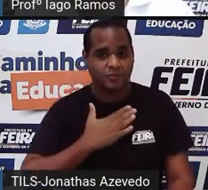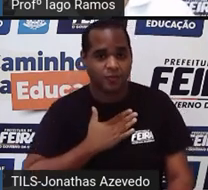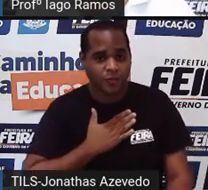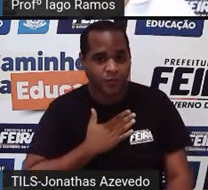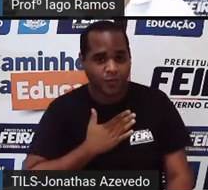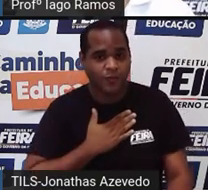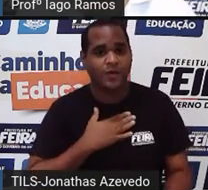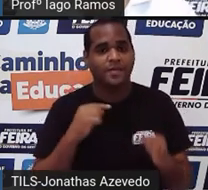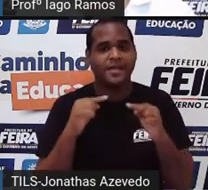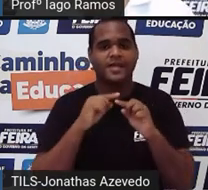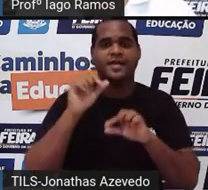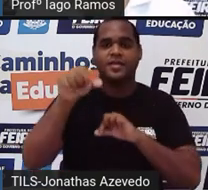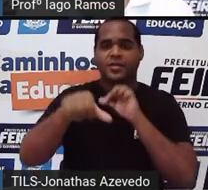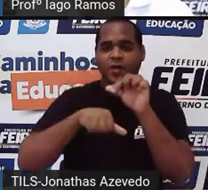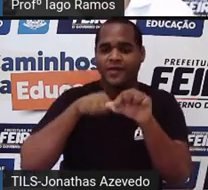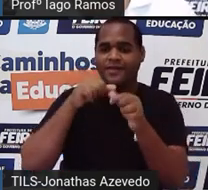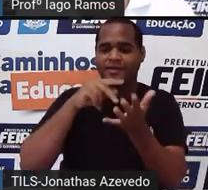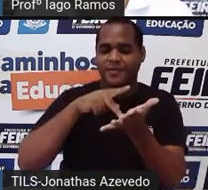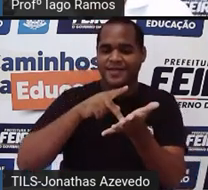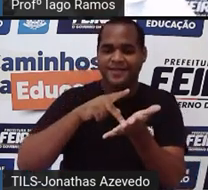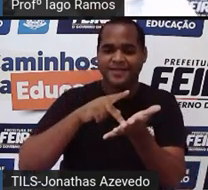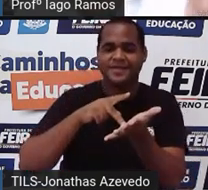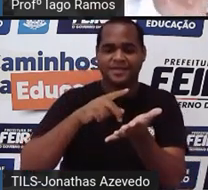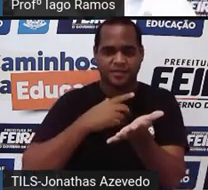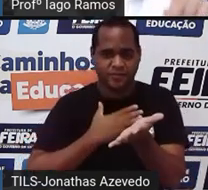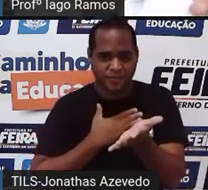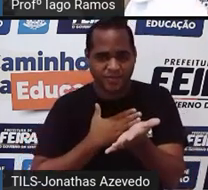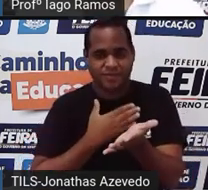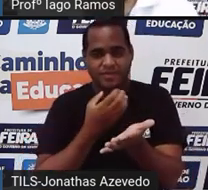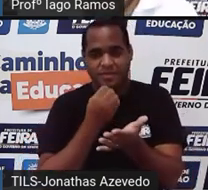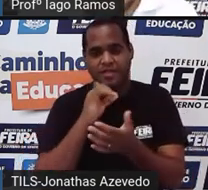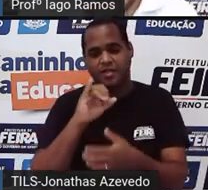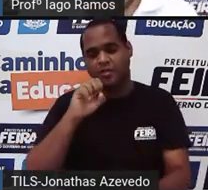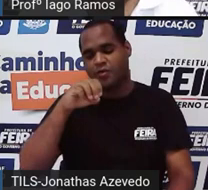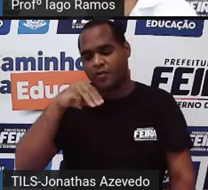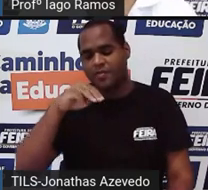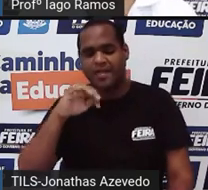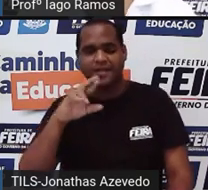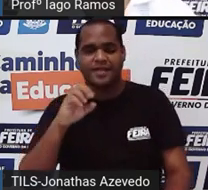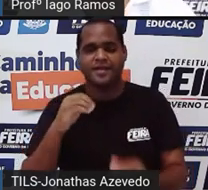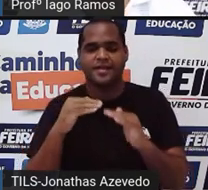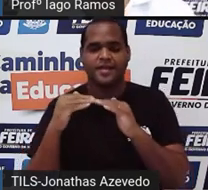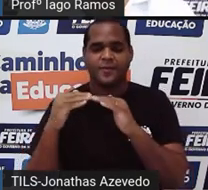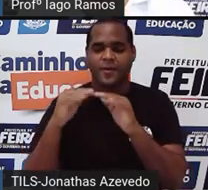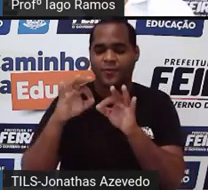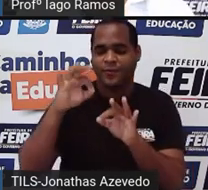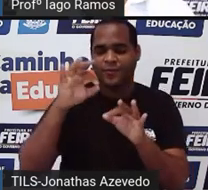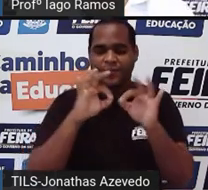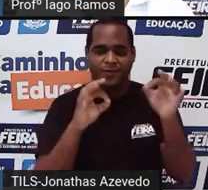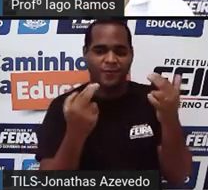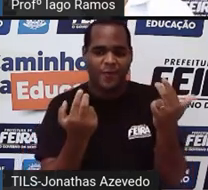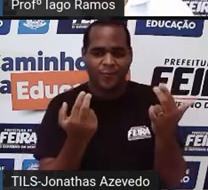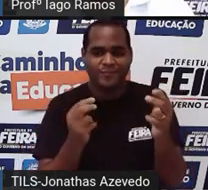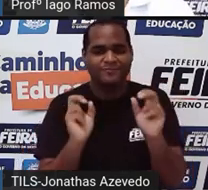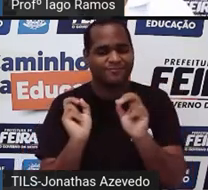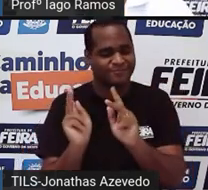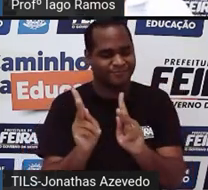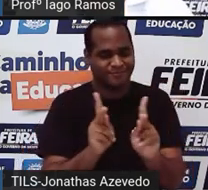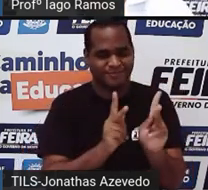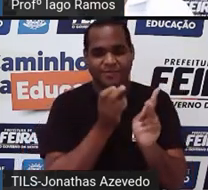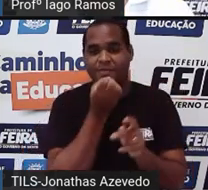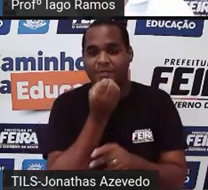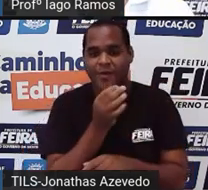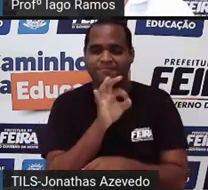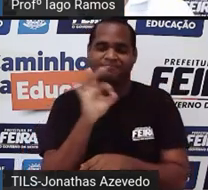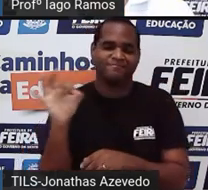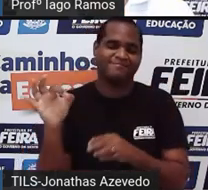dessa coisa de transformações geométricas isométricas beleza né bacana então